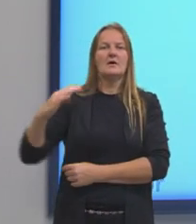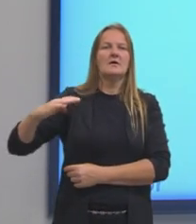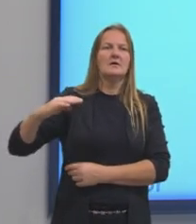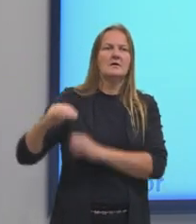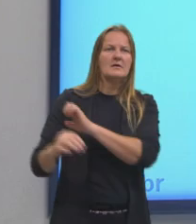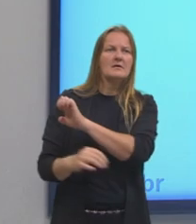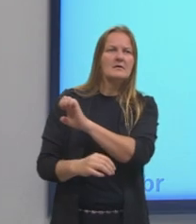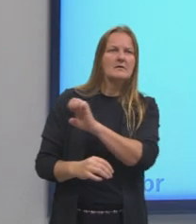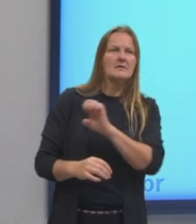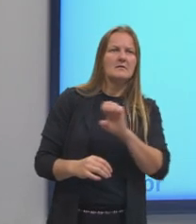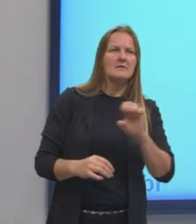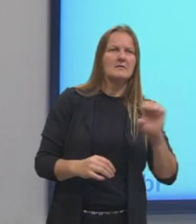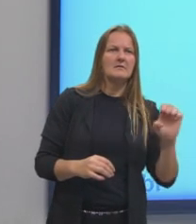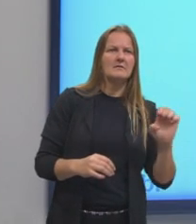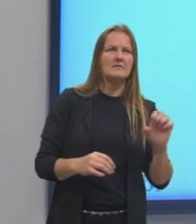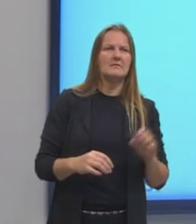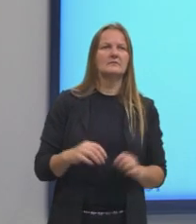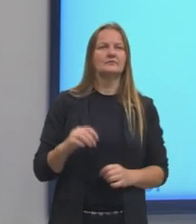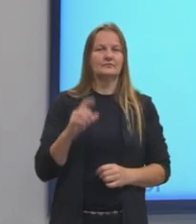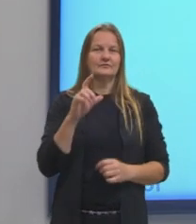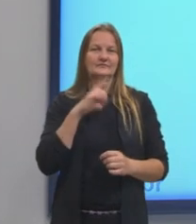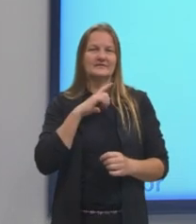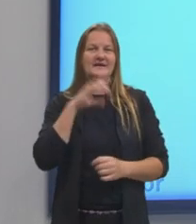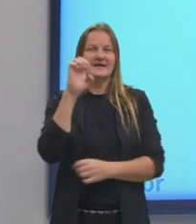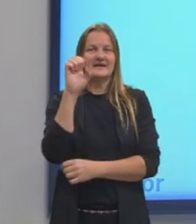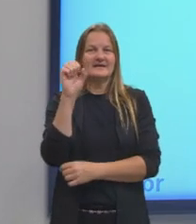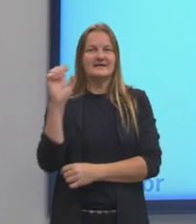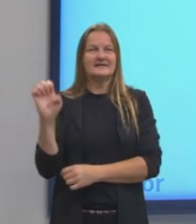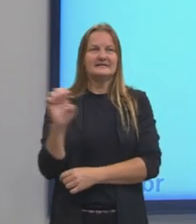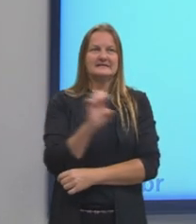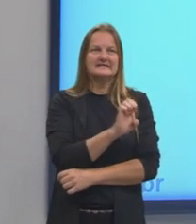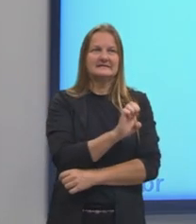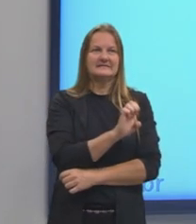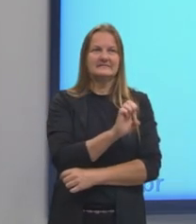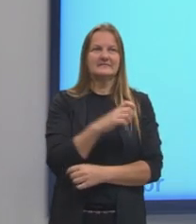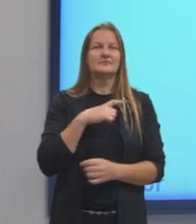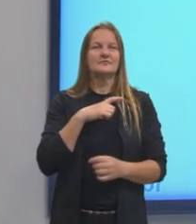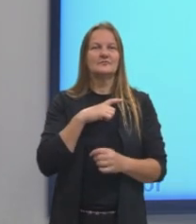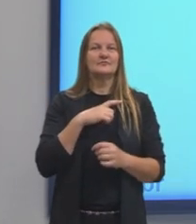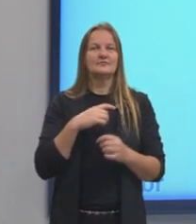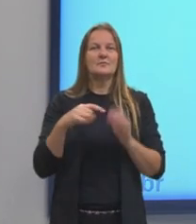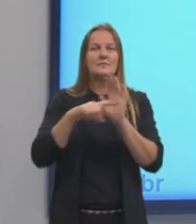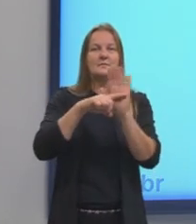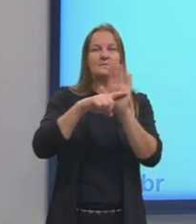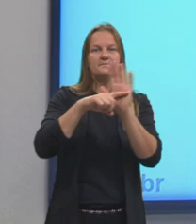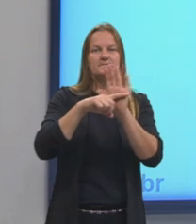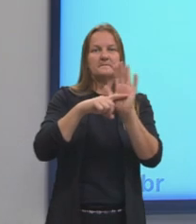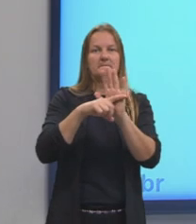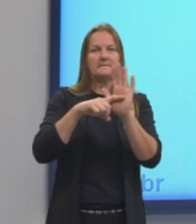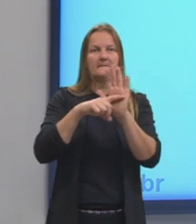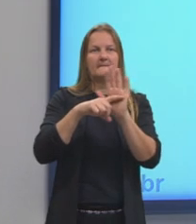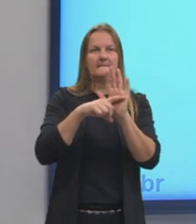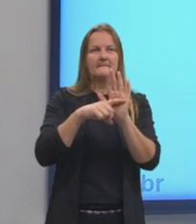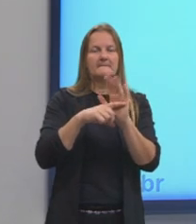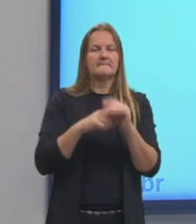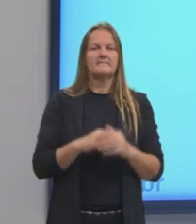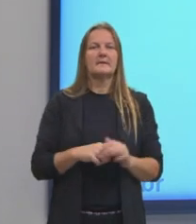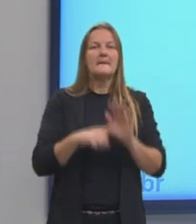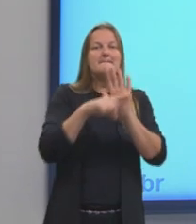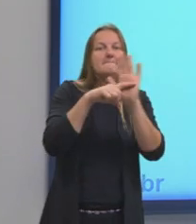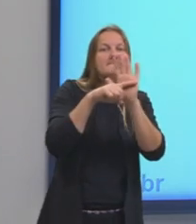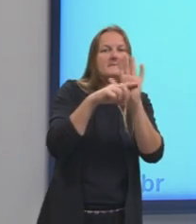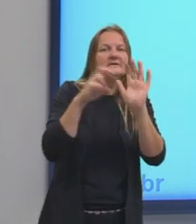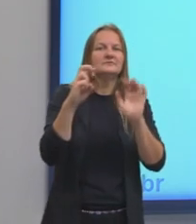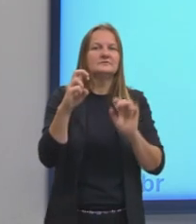sinal negativo. Então, aqui a gente deu sentido para ele, direção, né? Então, menos 5 metros por segundo. Não quer